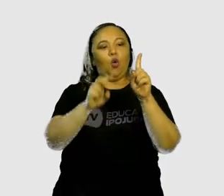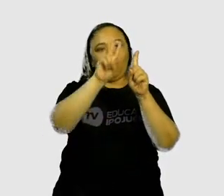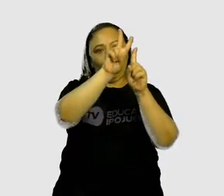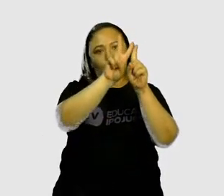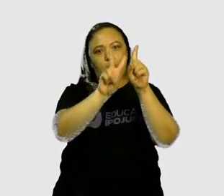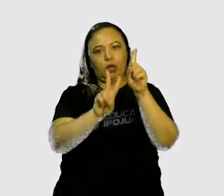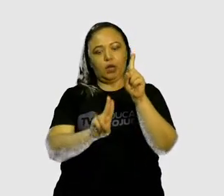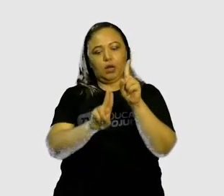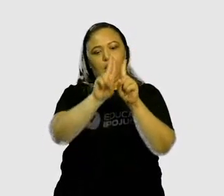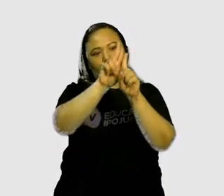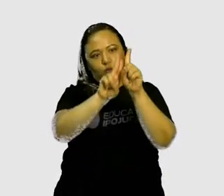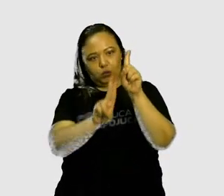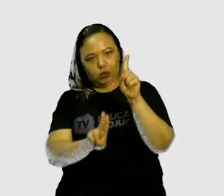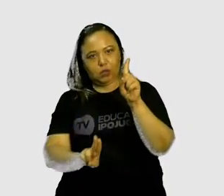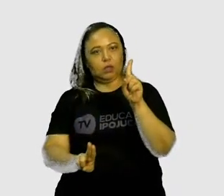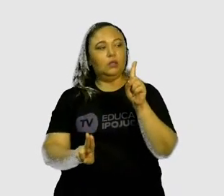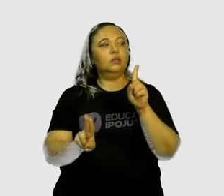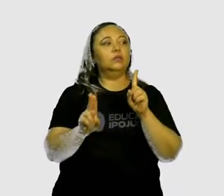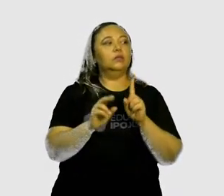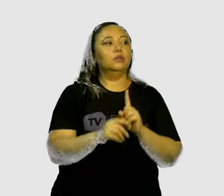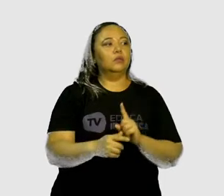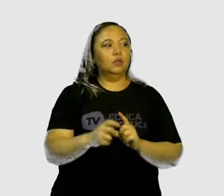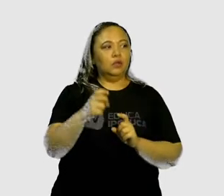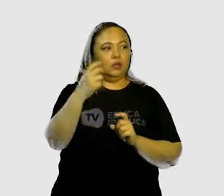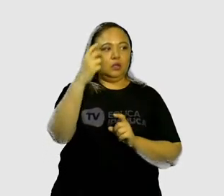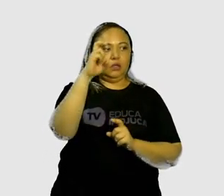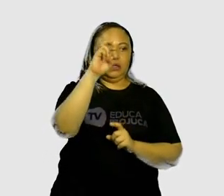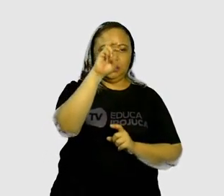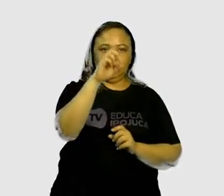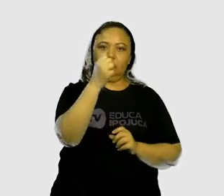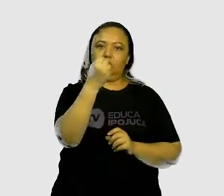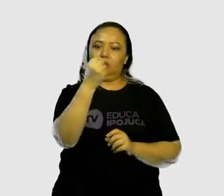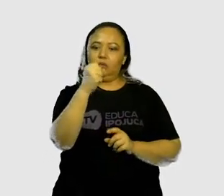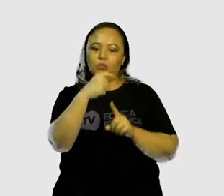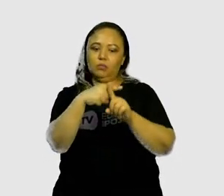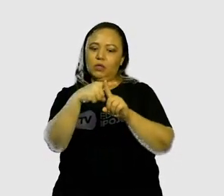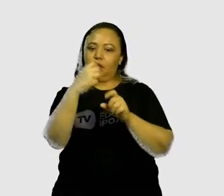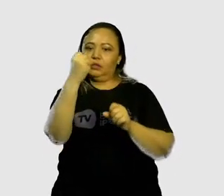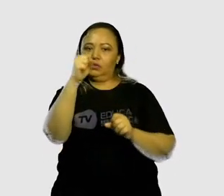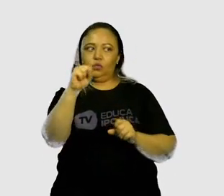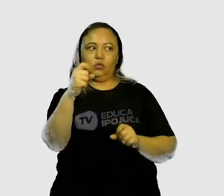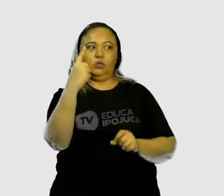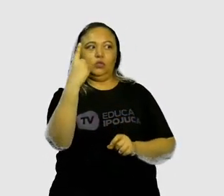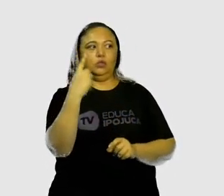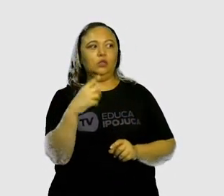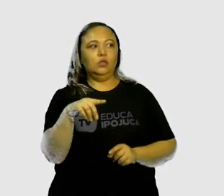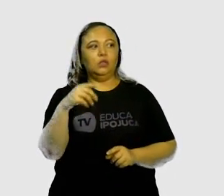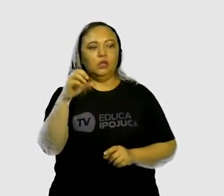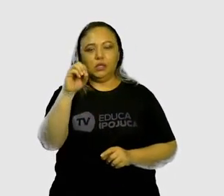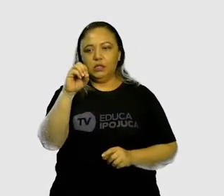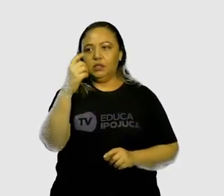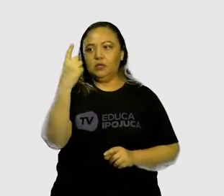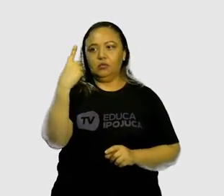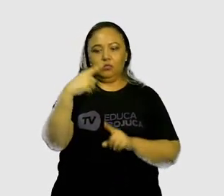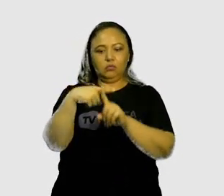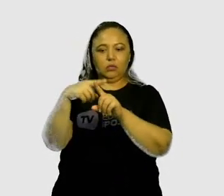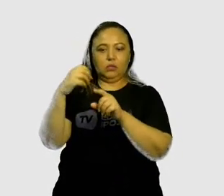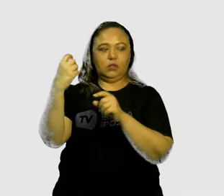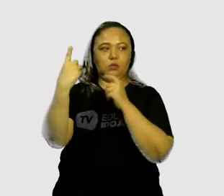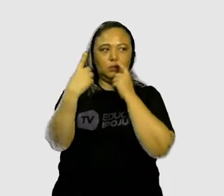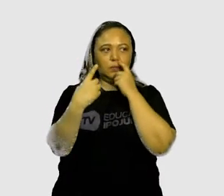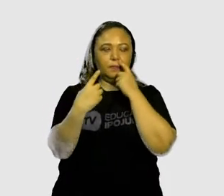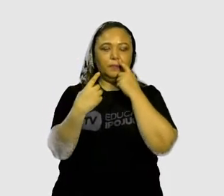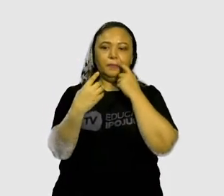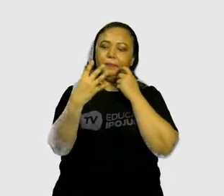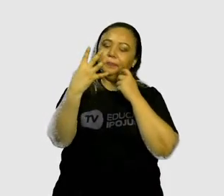Quando nós somarmos, 5 mais 8 mais 0 mais 1, deu 14. Só que 14 são